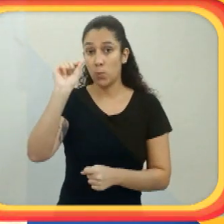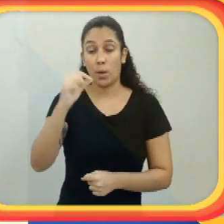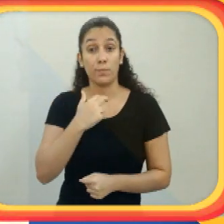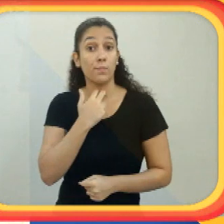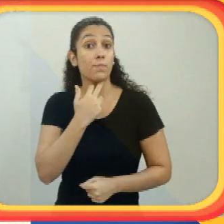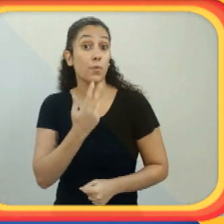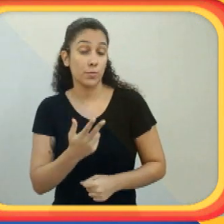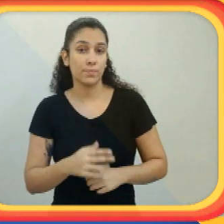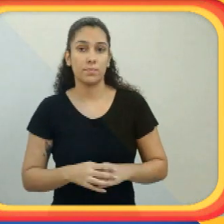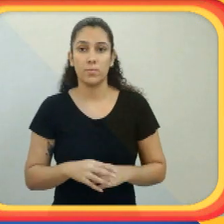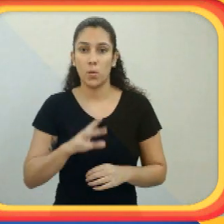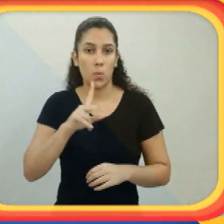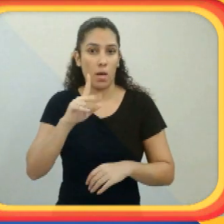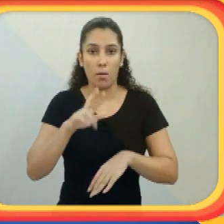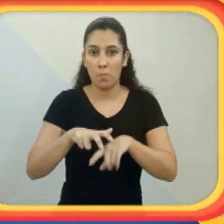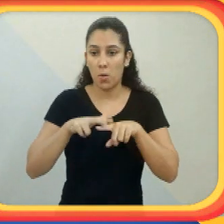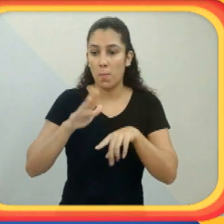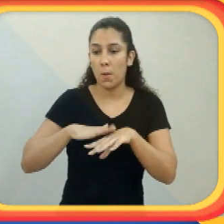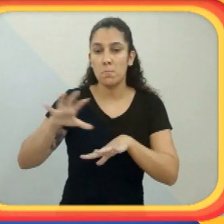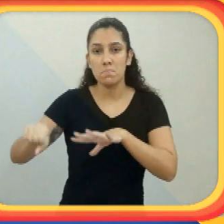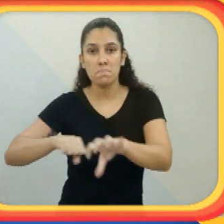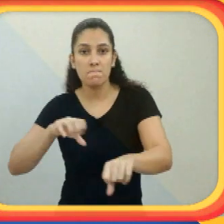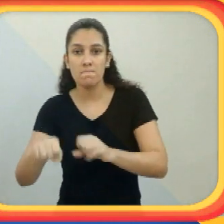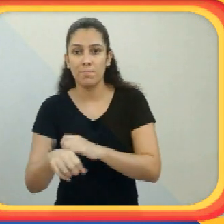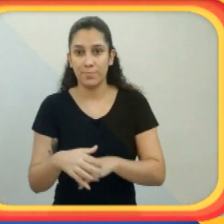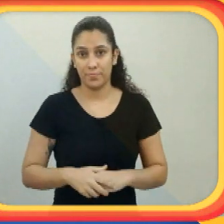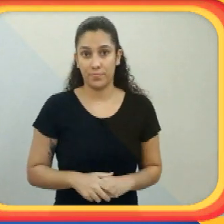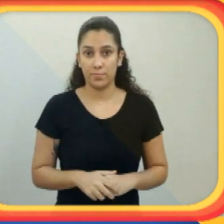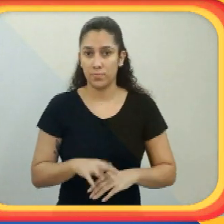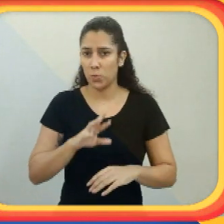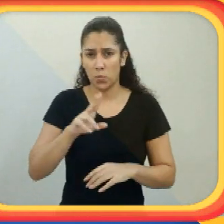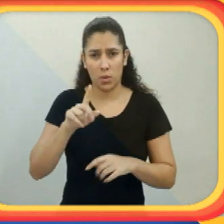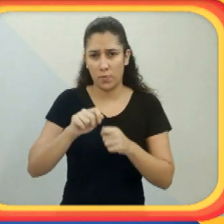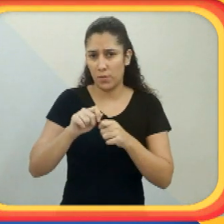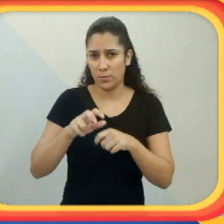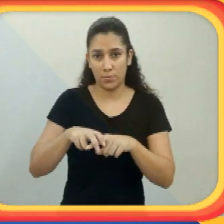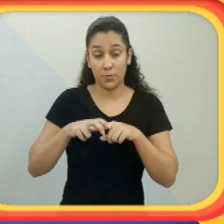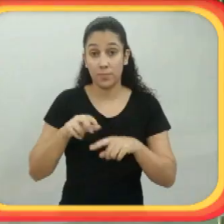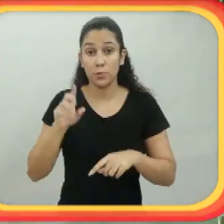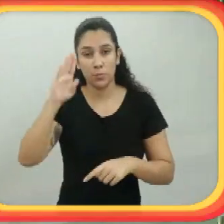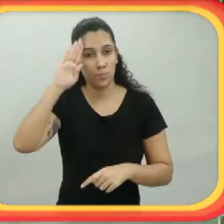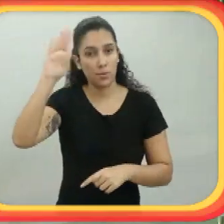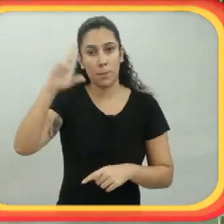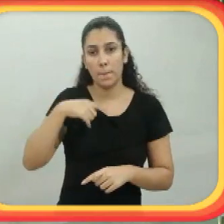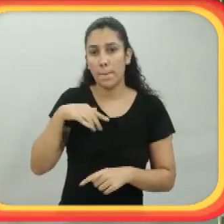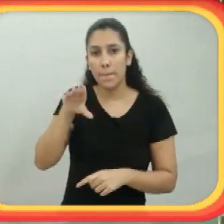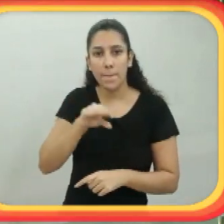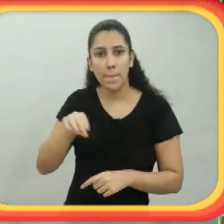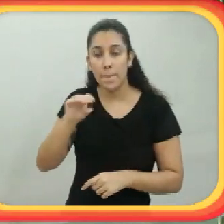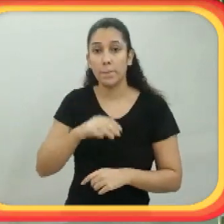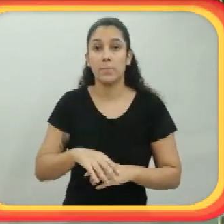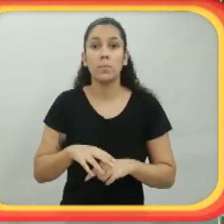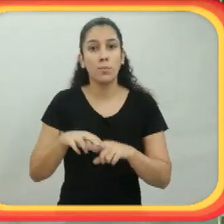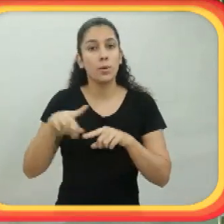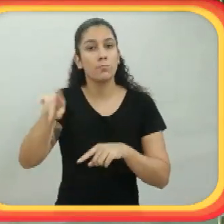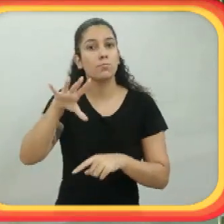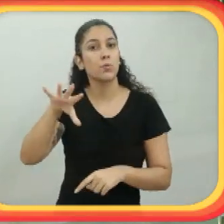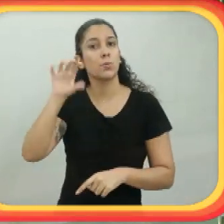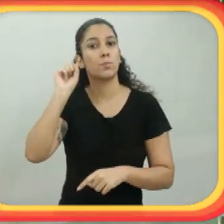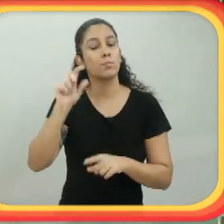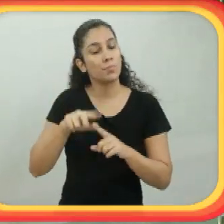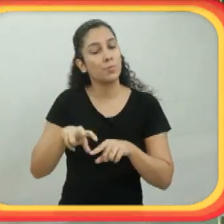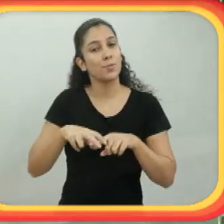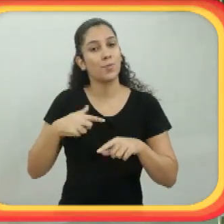Porém, não foi uma gravidez tão tranquila. Nessa gravidez da Liz, eu tive tudo